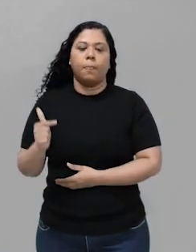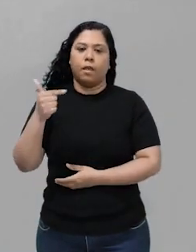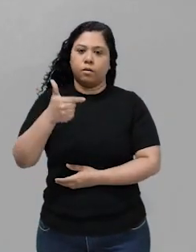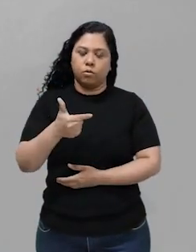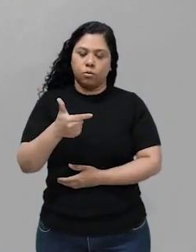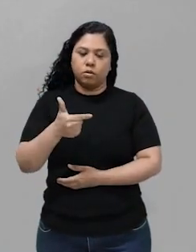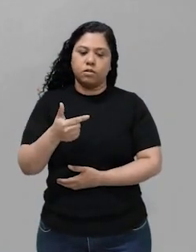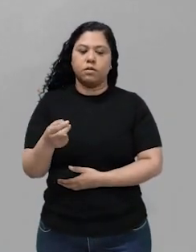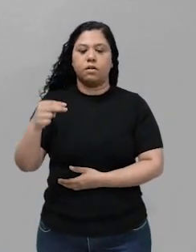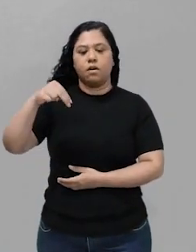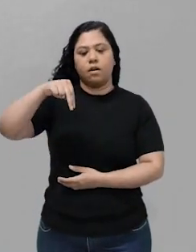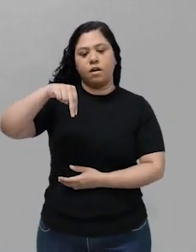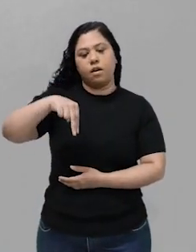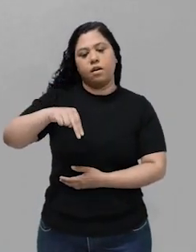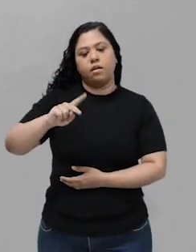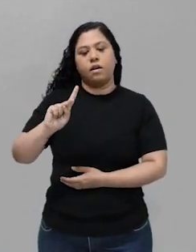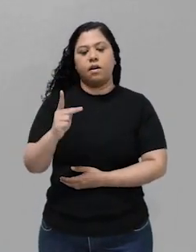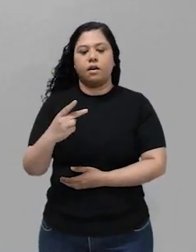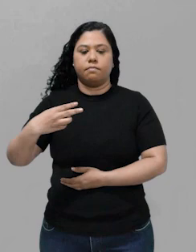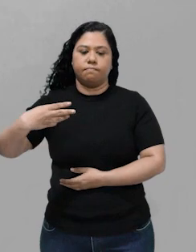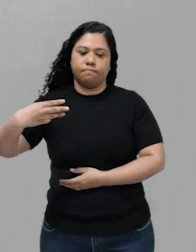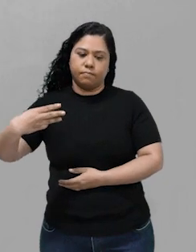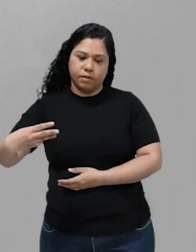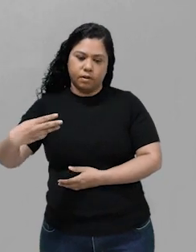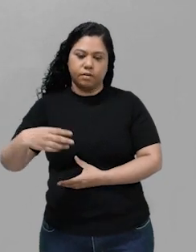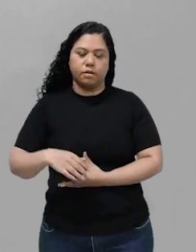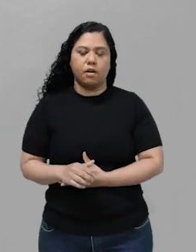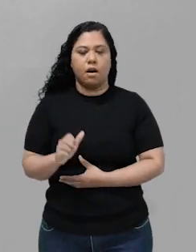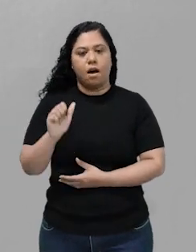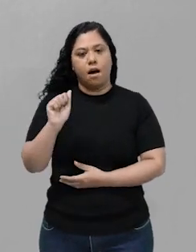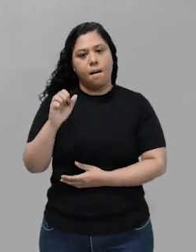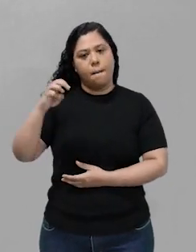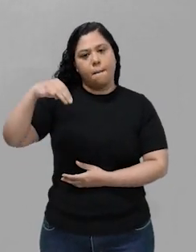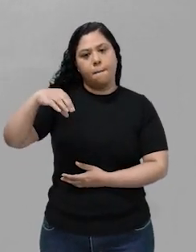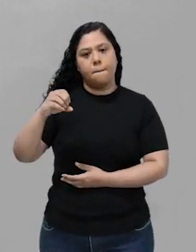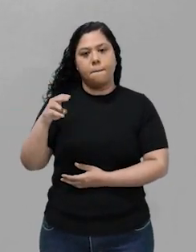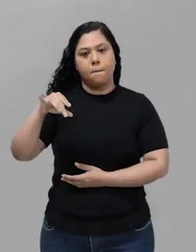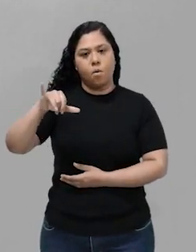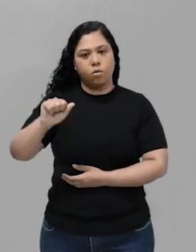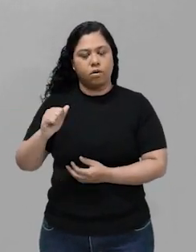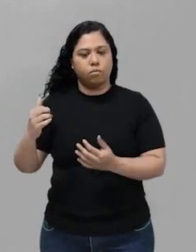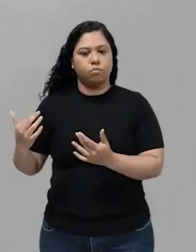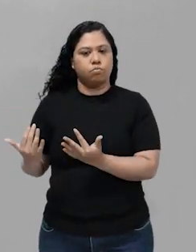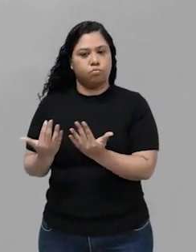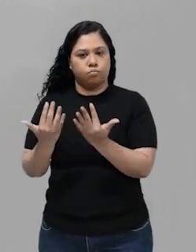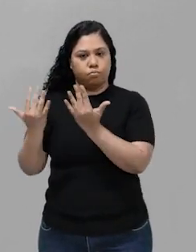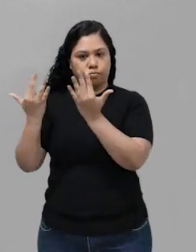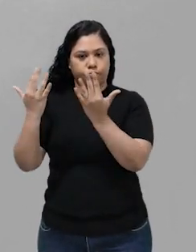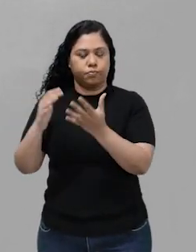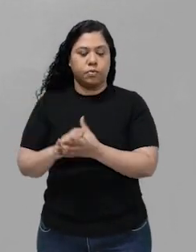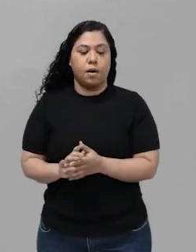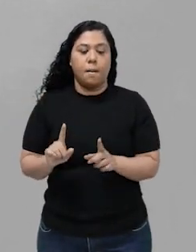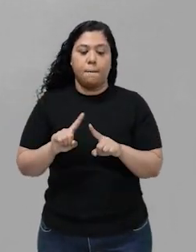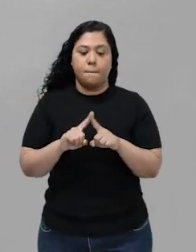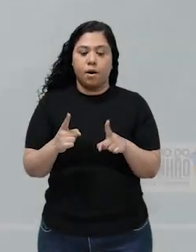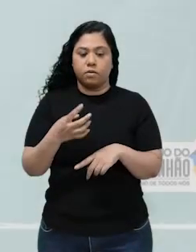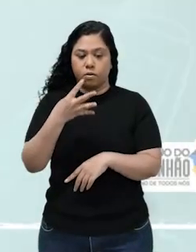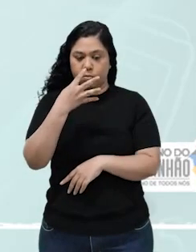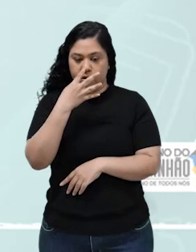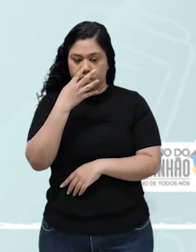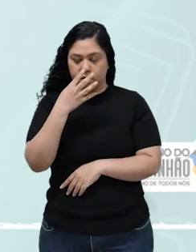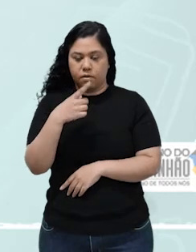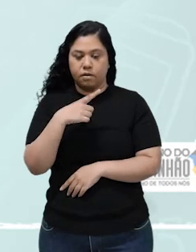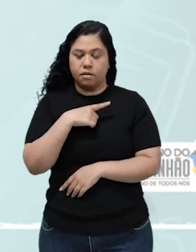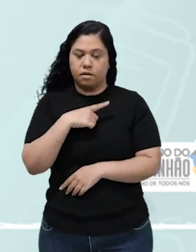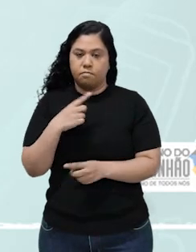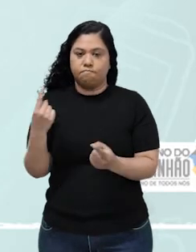mols de NH3, amônia no estado gasoso. Mas observem que eu coloquei para vocês aqui duas